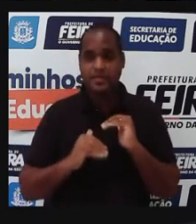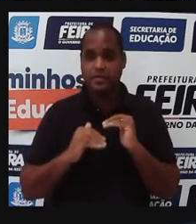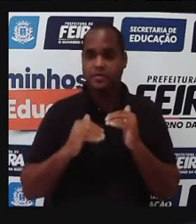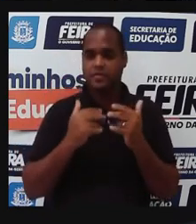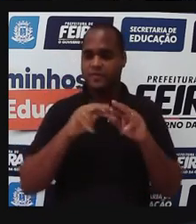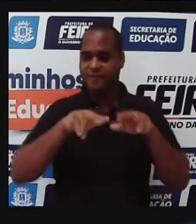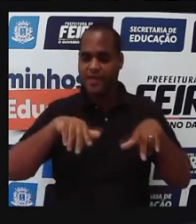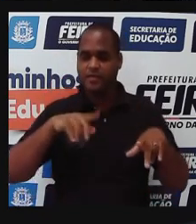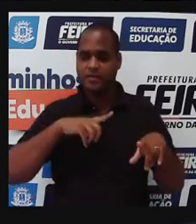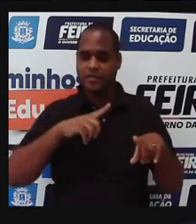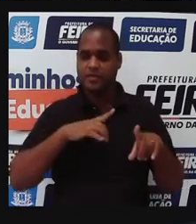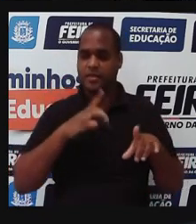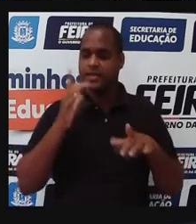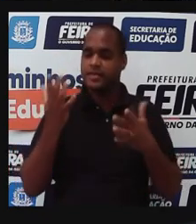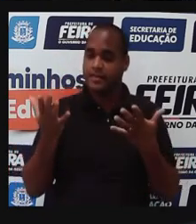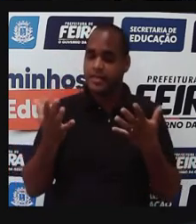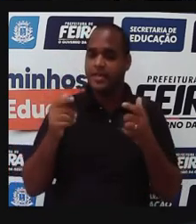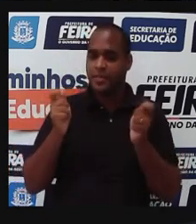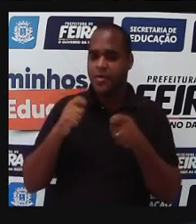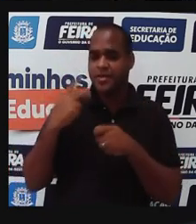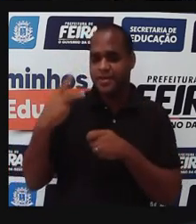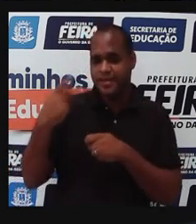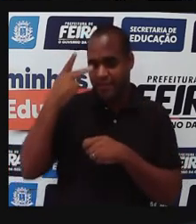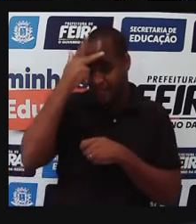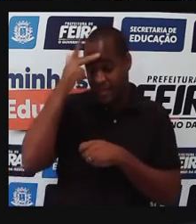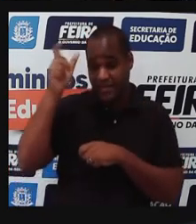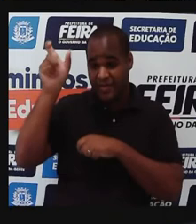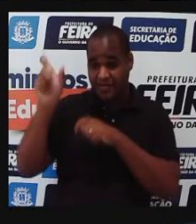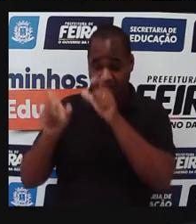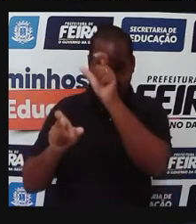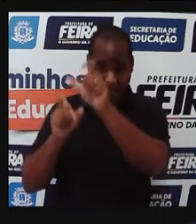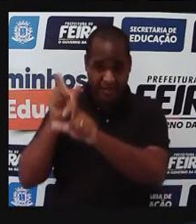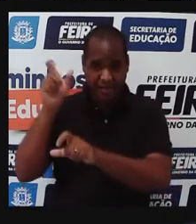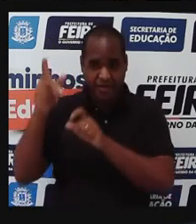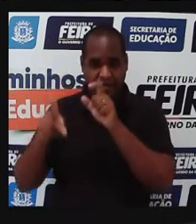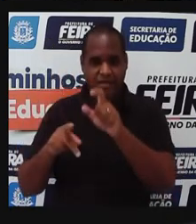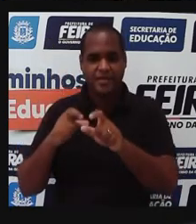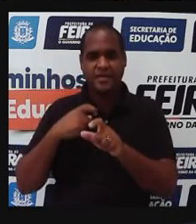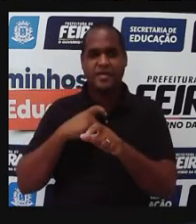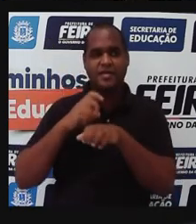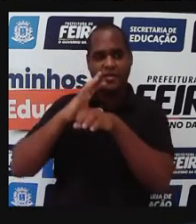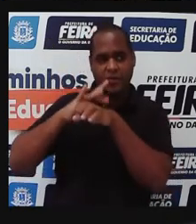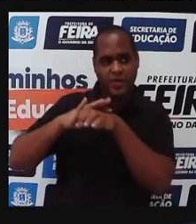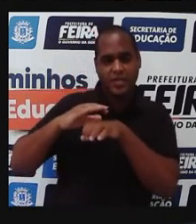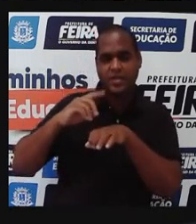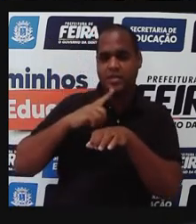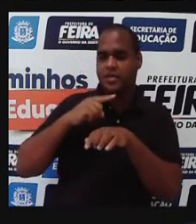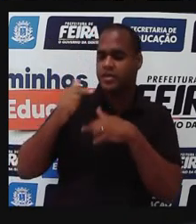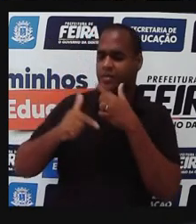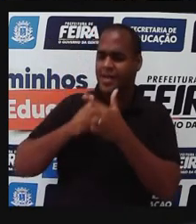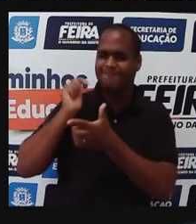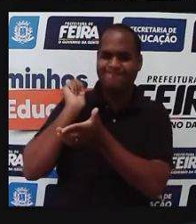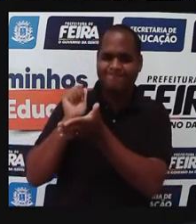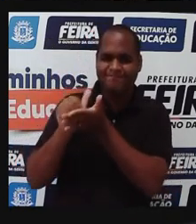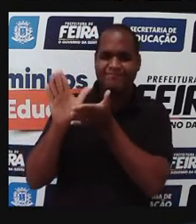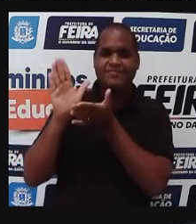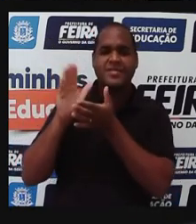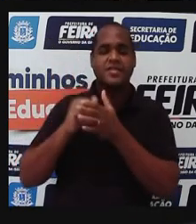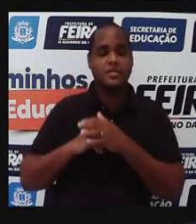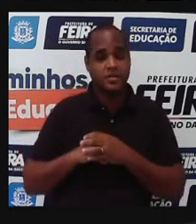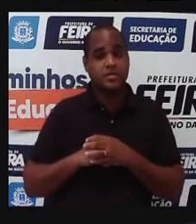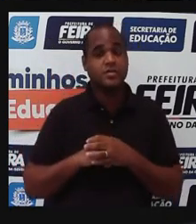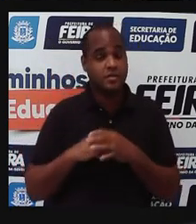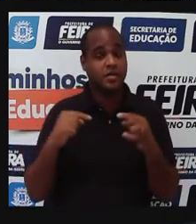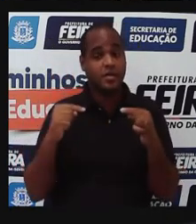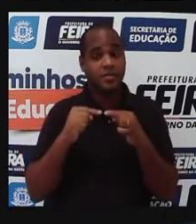vezes, ela desabilita os infectados, as pessoas que ficam acometidas dessas doenças para o trabalho, e isso